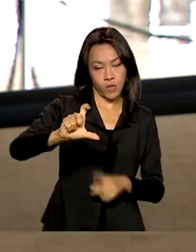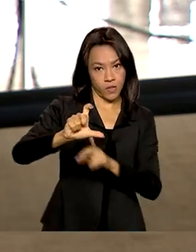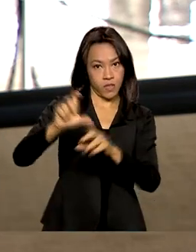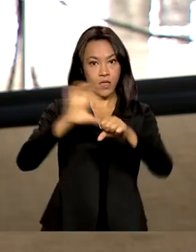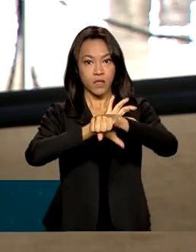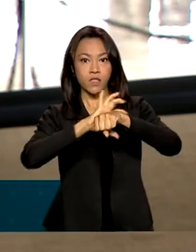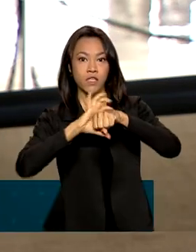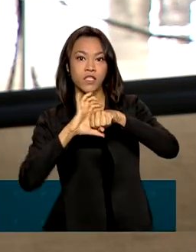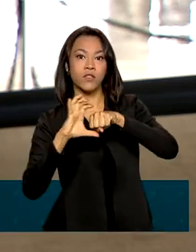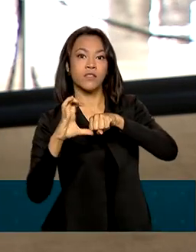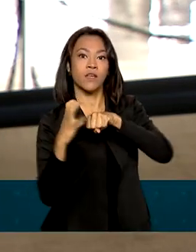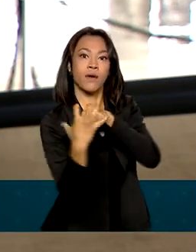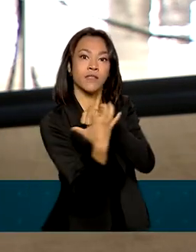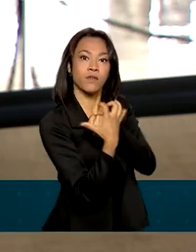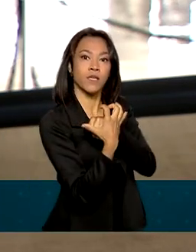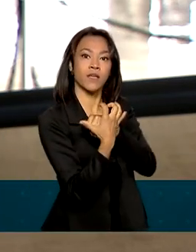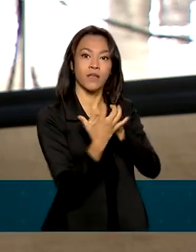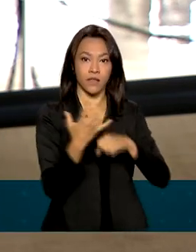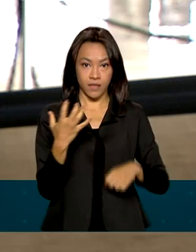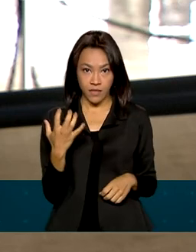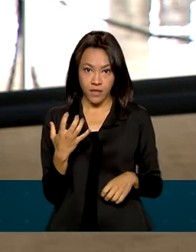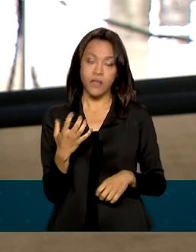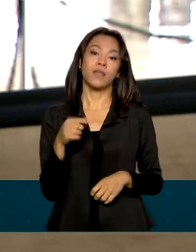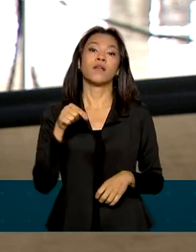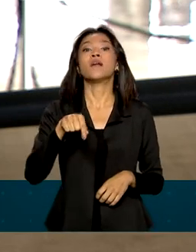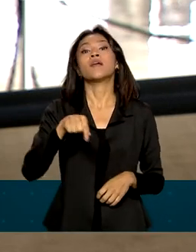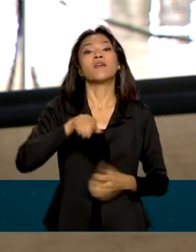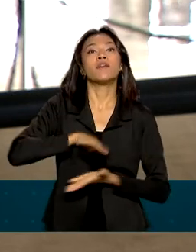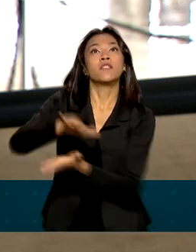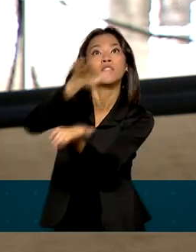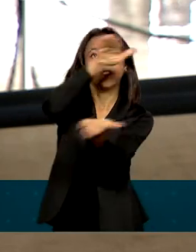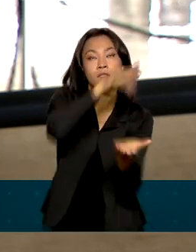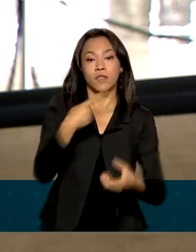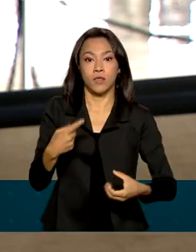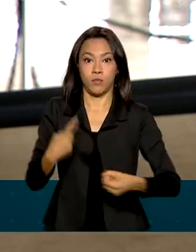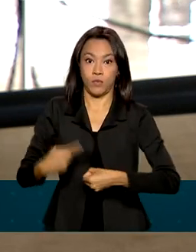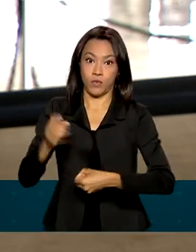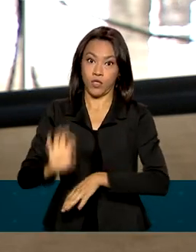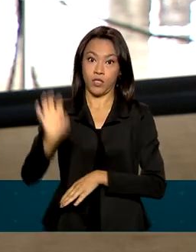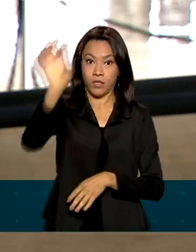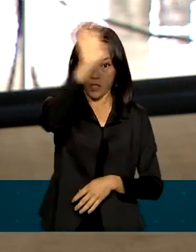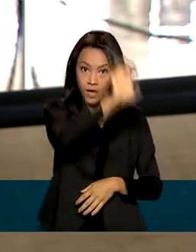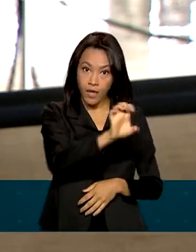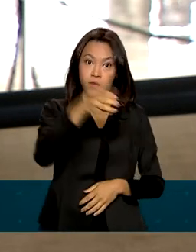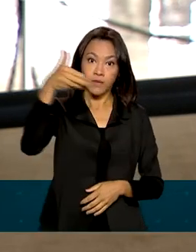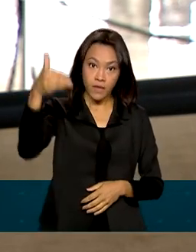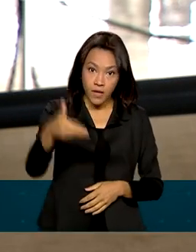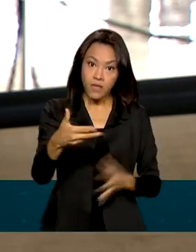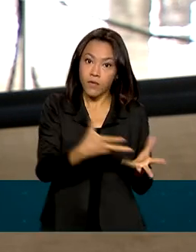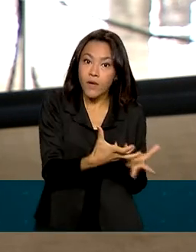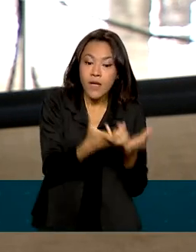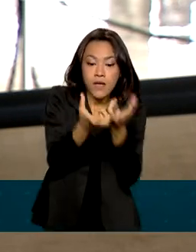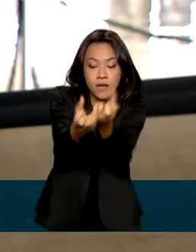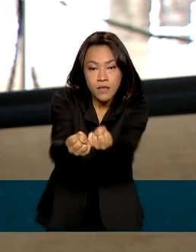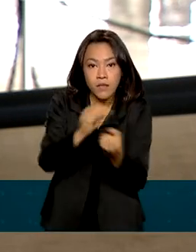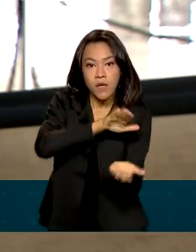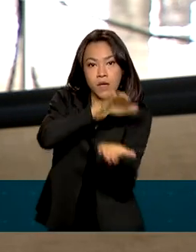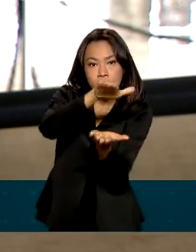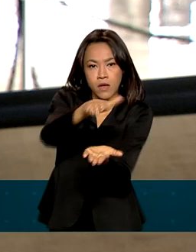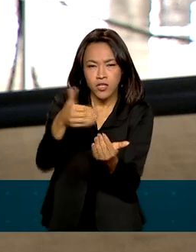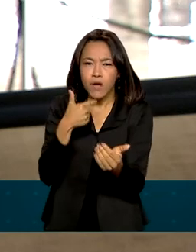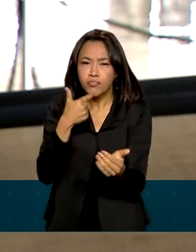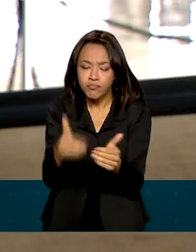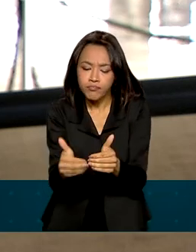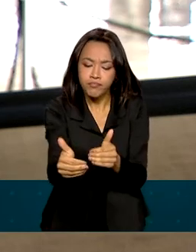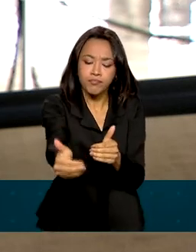estão sendo distribuídas para todas as regiões do país pelo Ministério da Saúde. Os estados vão receber esses lotes já nos próximos dias.